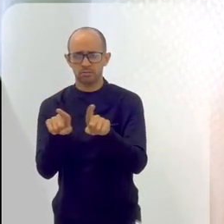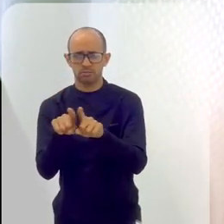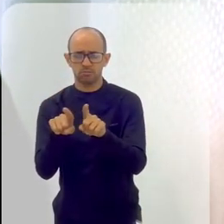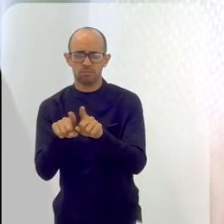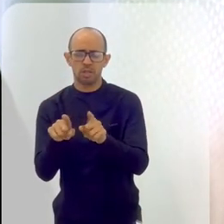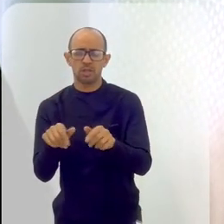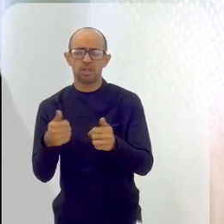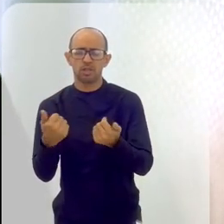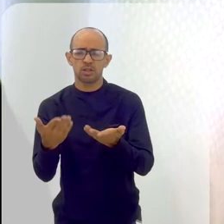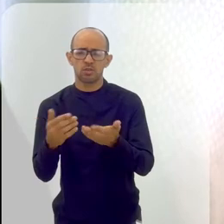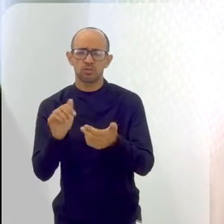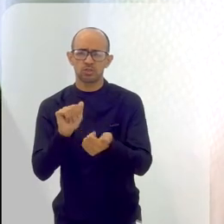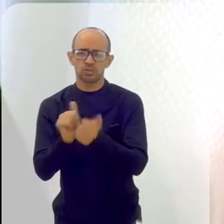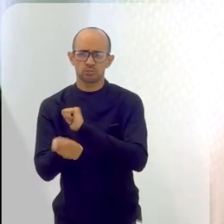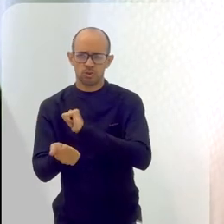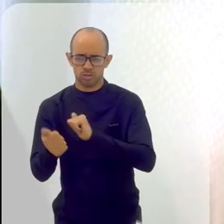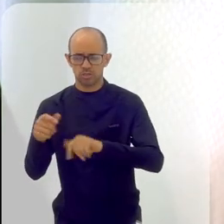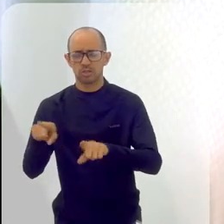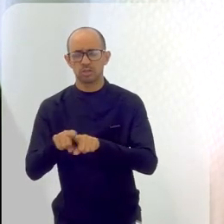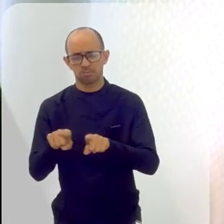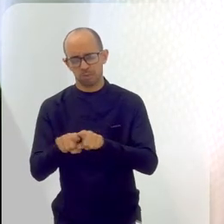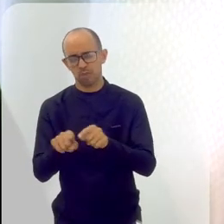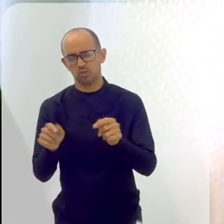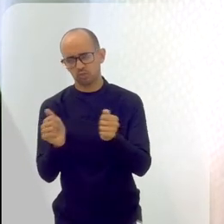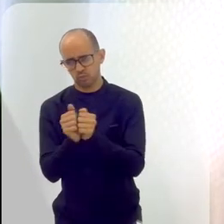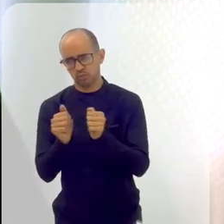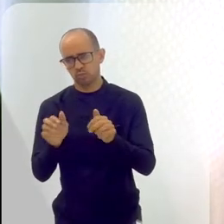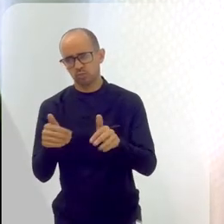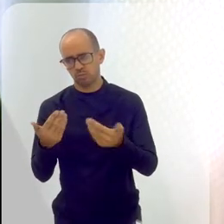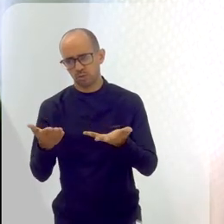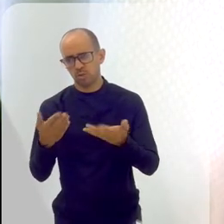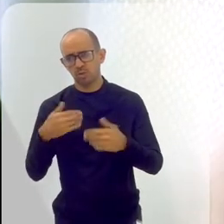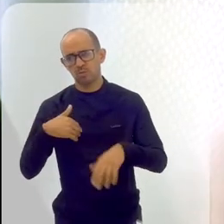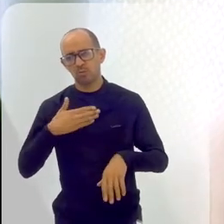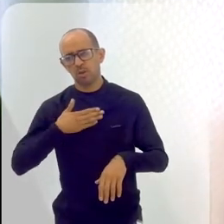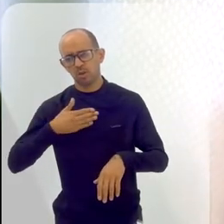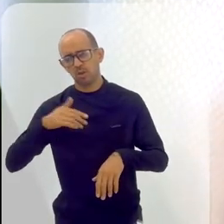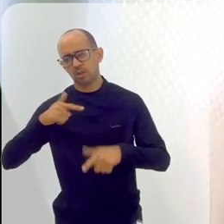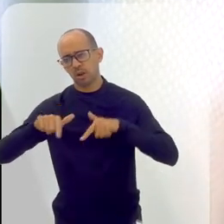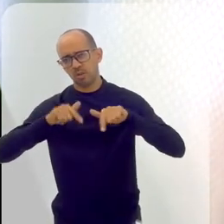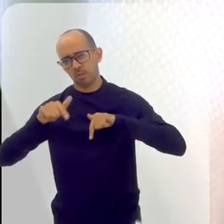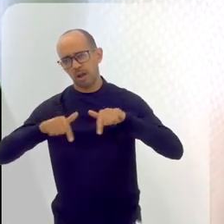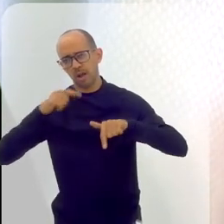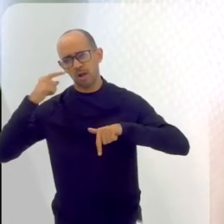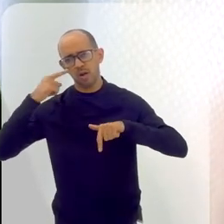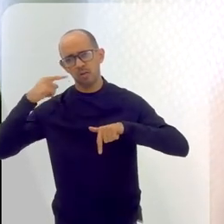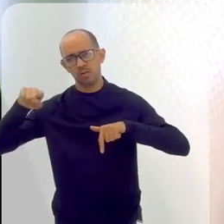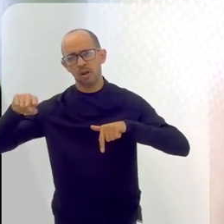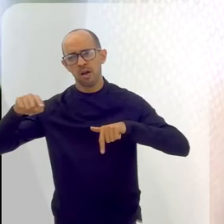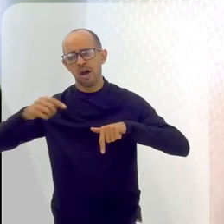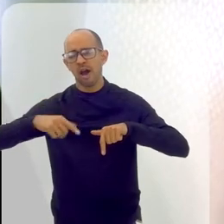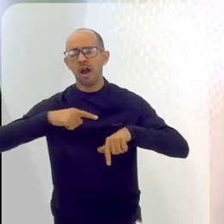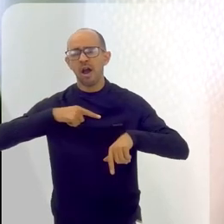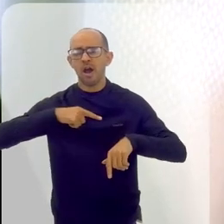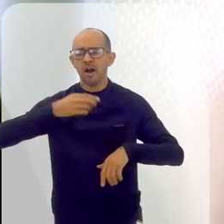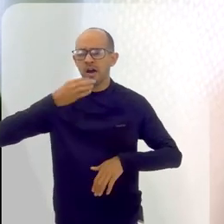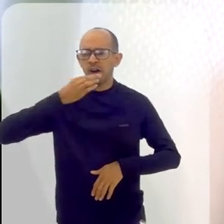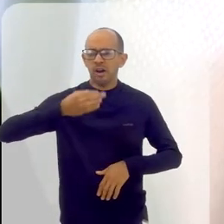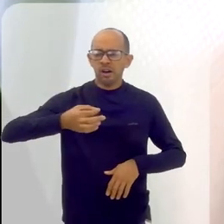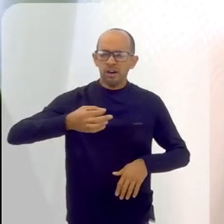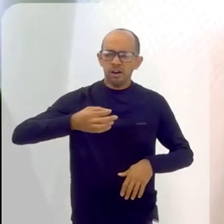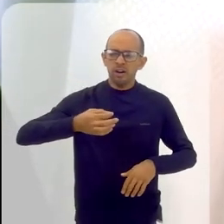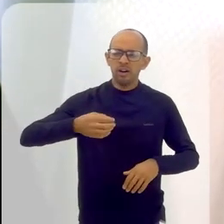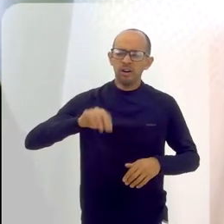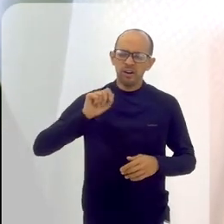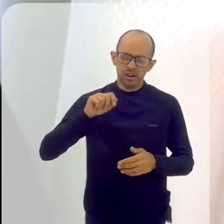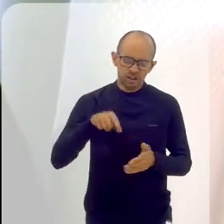tinha práticas esportivas, os usuários de espaço. O meu trabalho era fazer semanalmente para quem tinha indicação, os